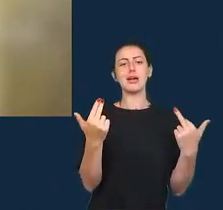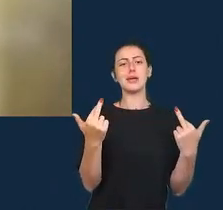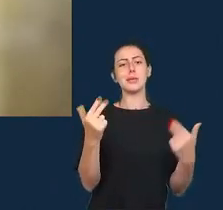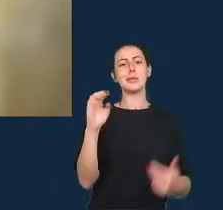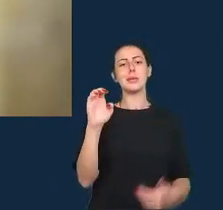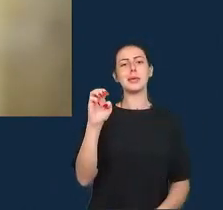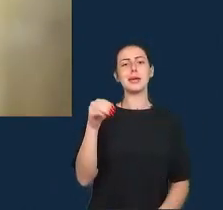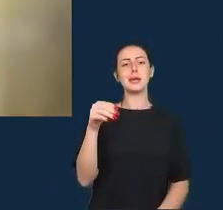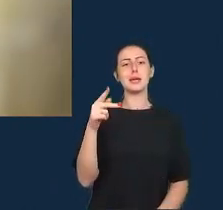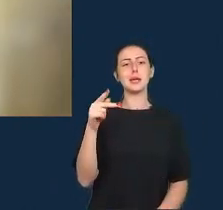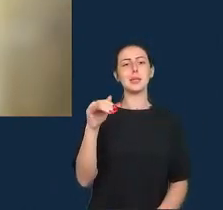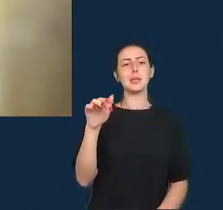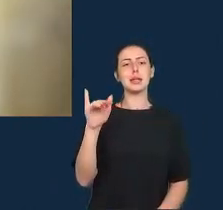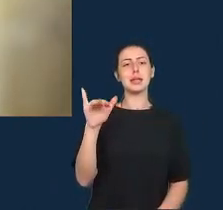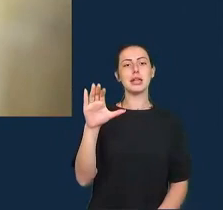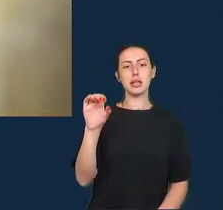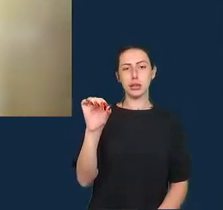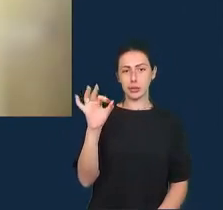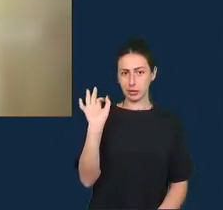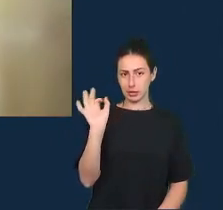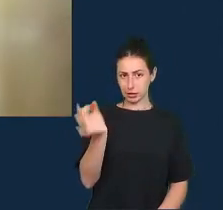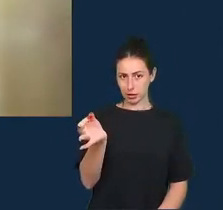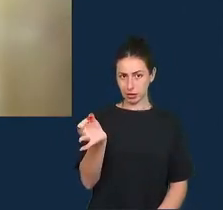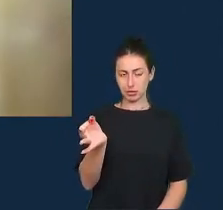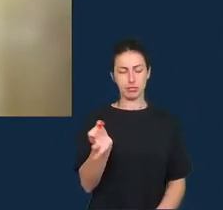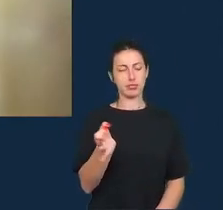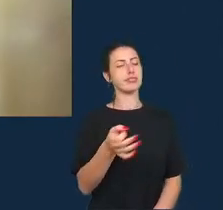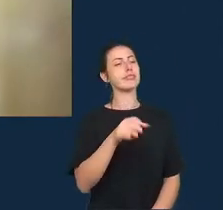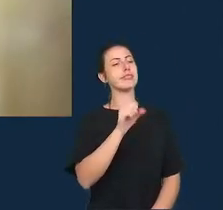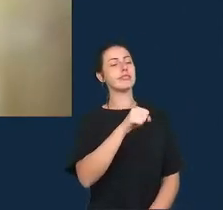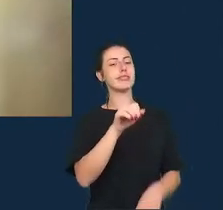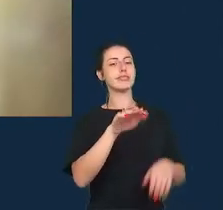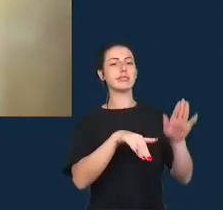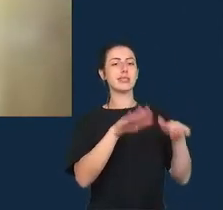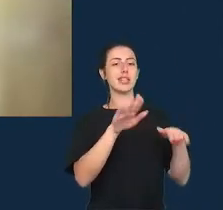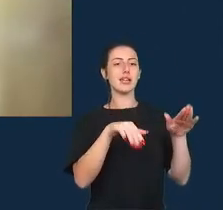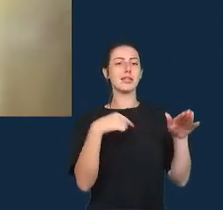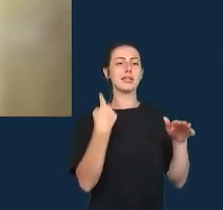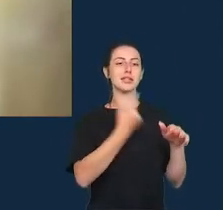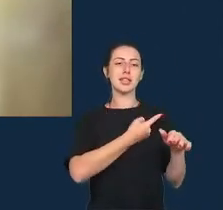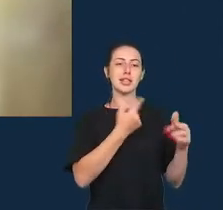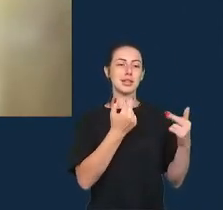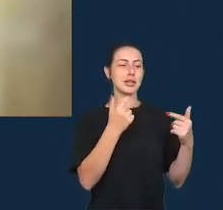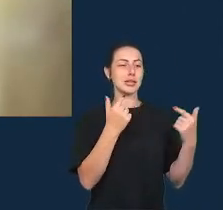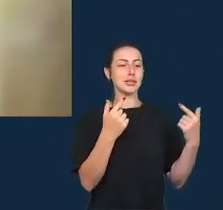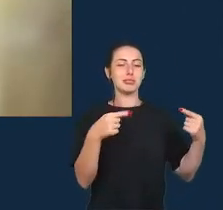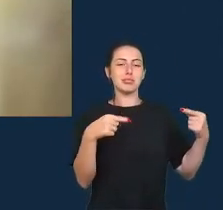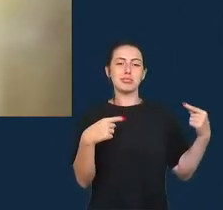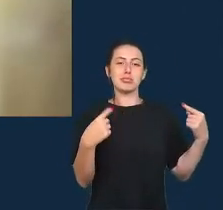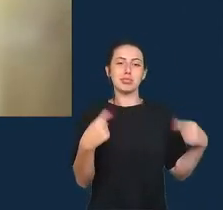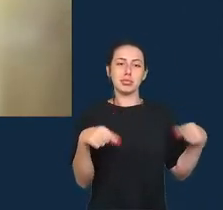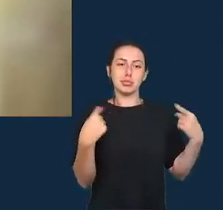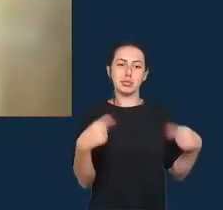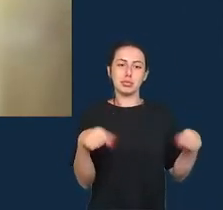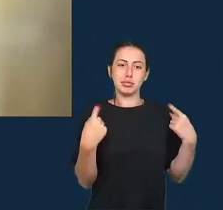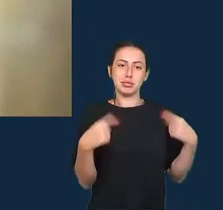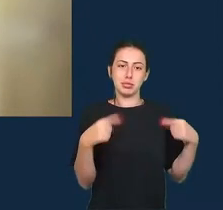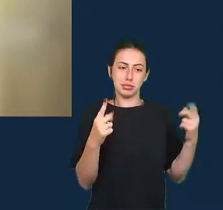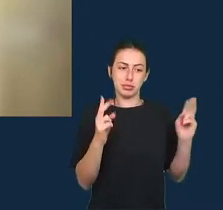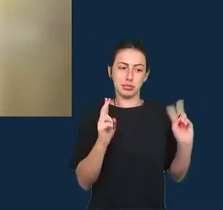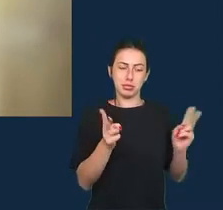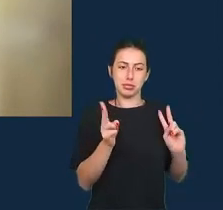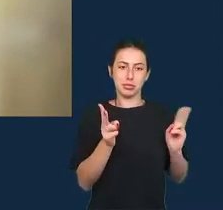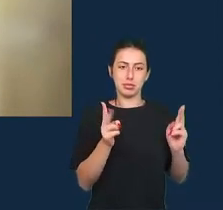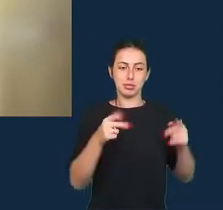talvez seja uma coisa que a gente ainda está elaborando e adoraria continuar a discutir com vocês todos eu acho que